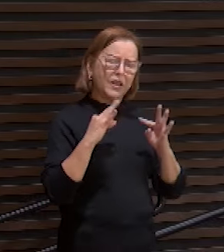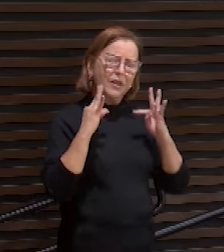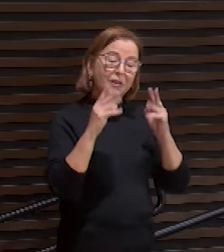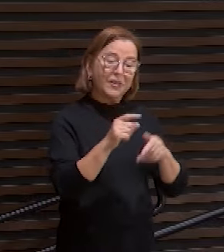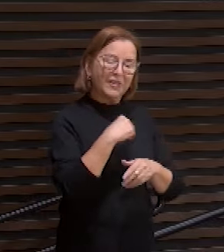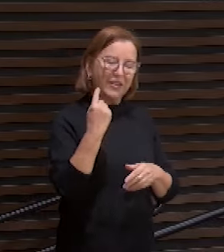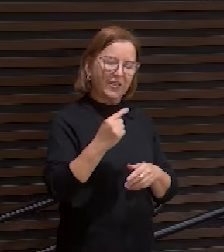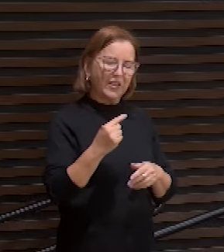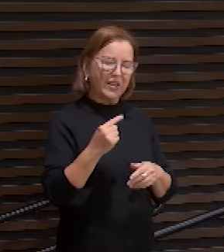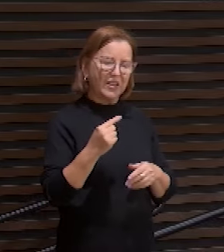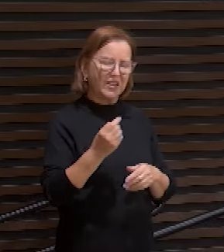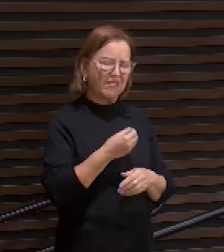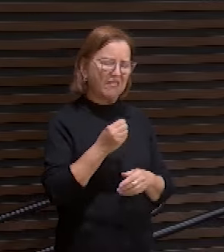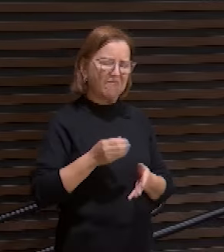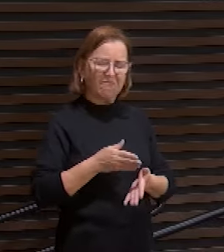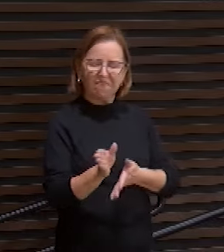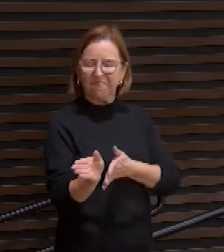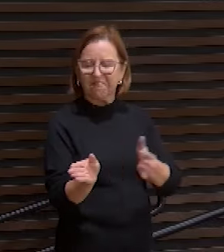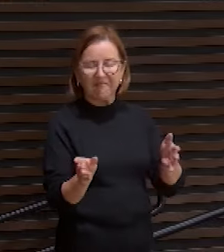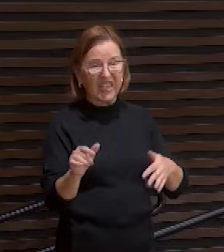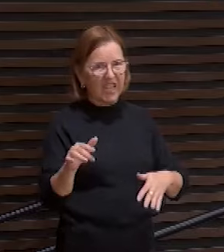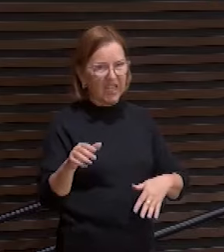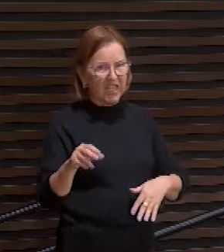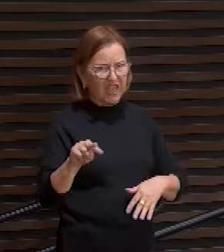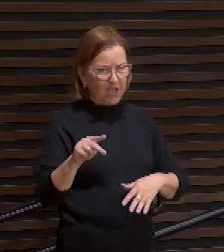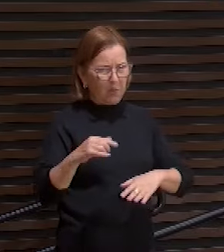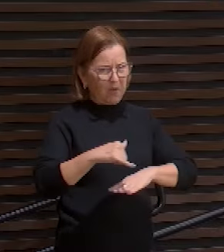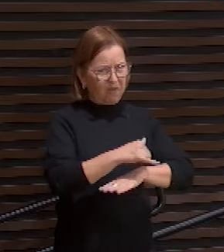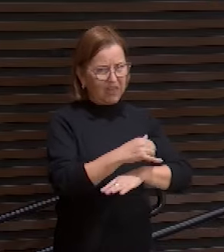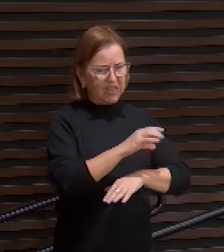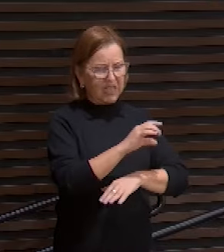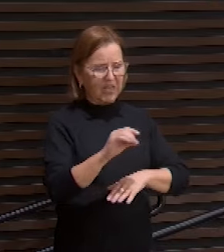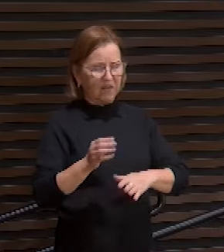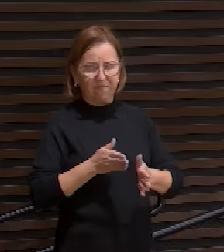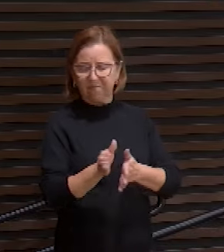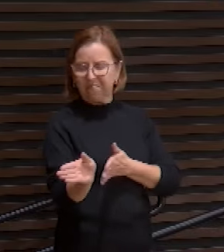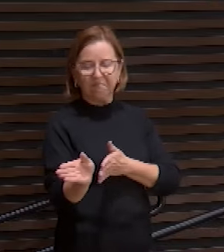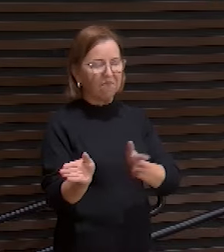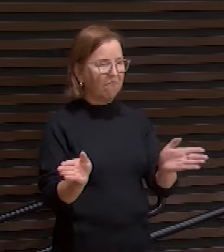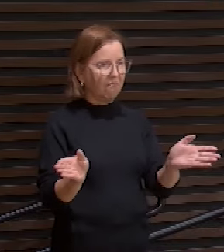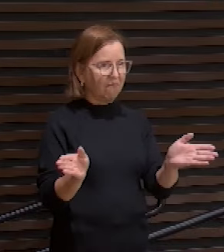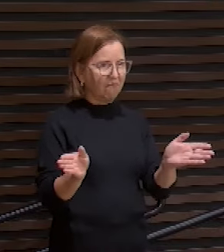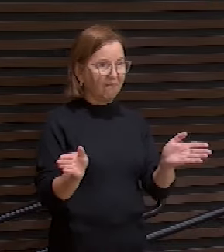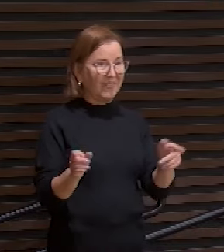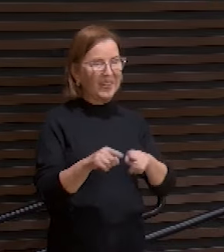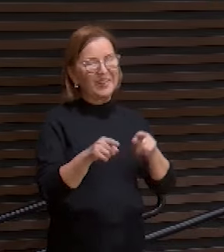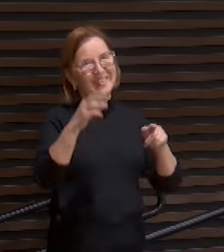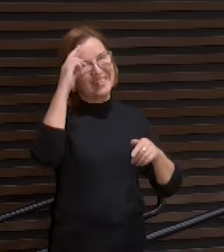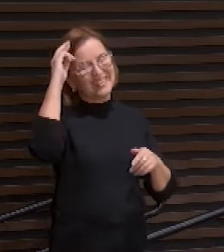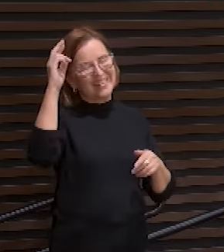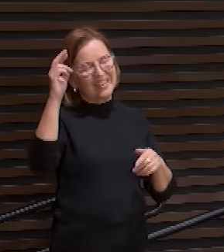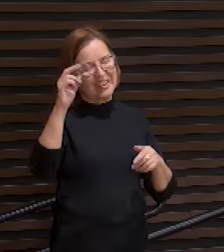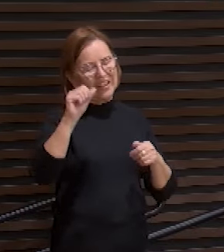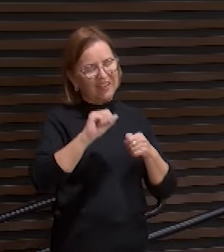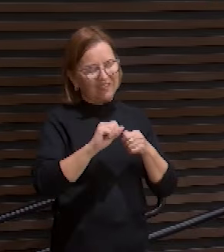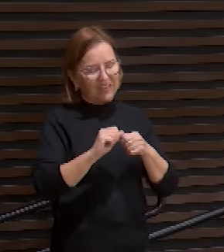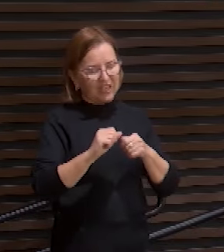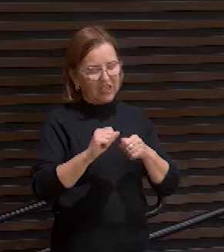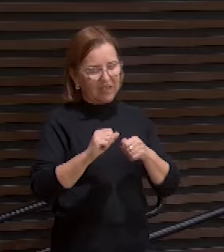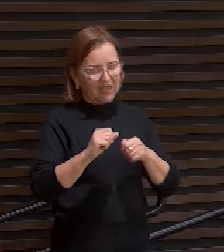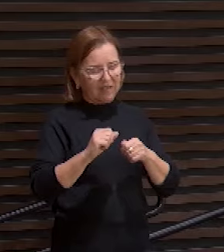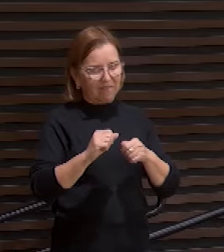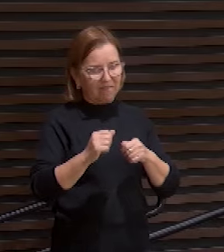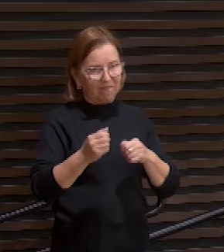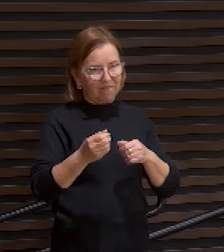andávamos desgarrados como ovelhas cada um se desviava pelo caminho mas o senhor fez cair sobre ele a